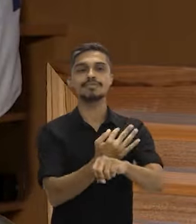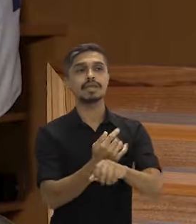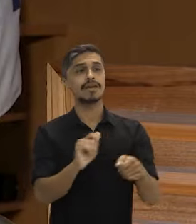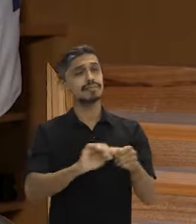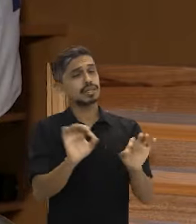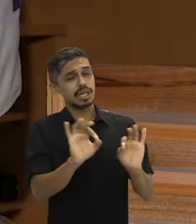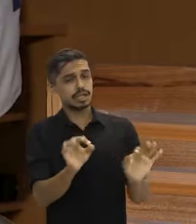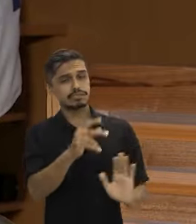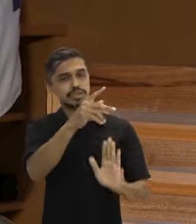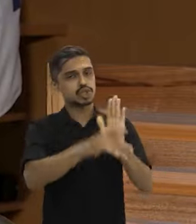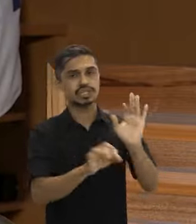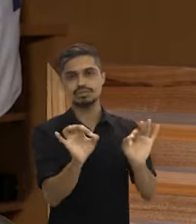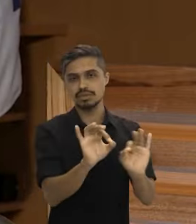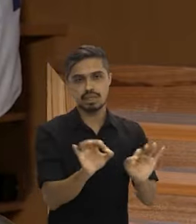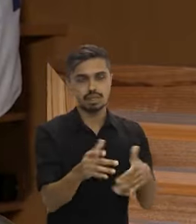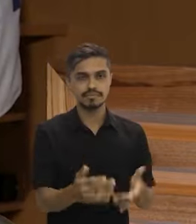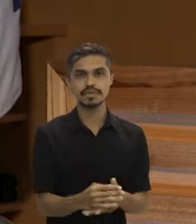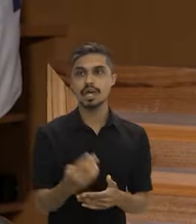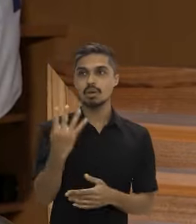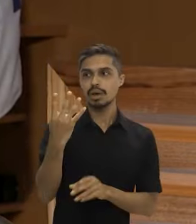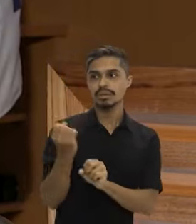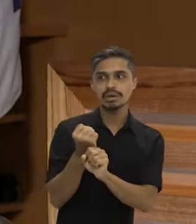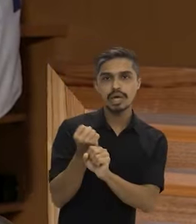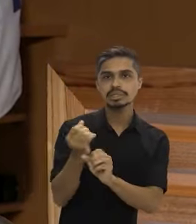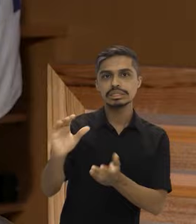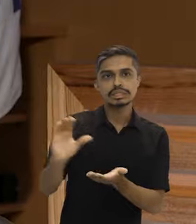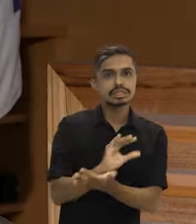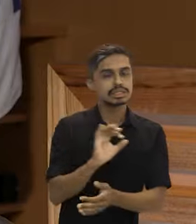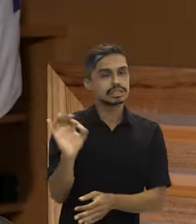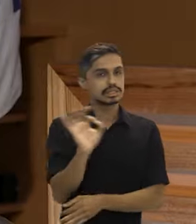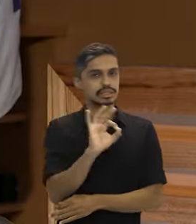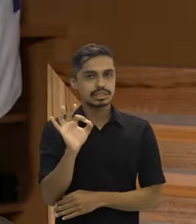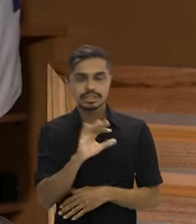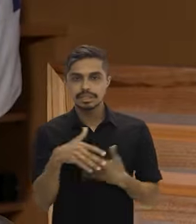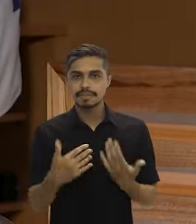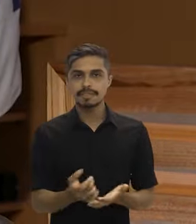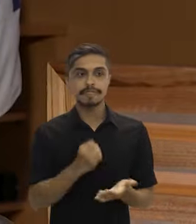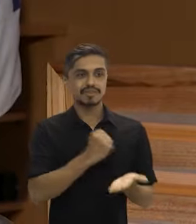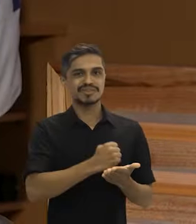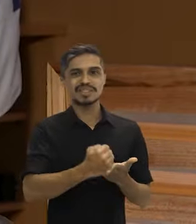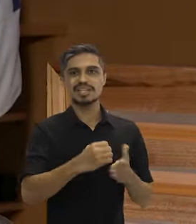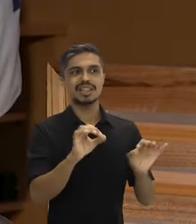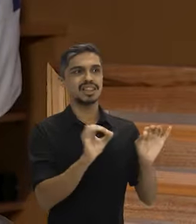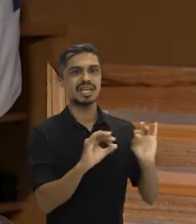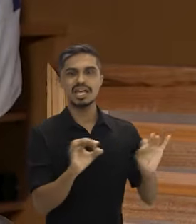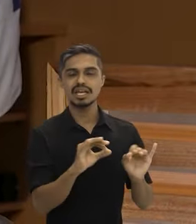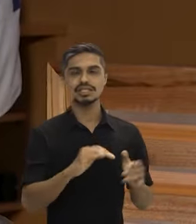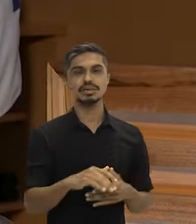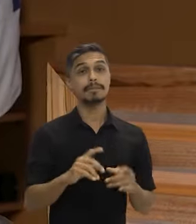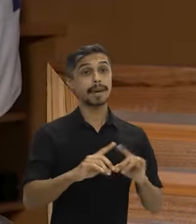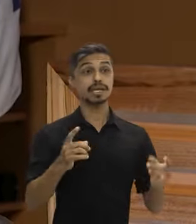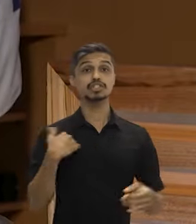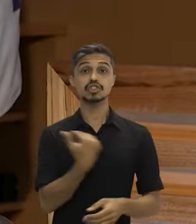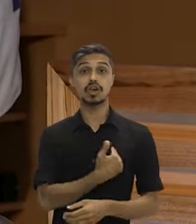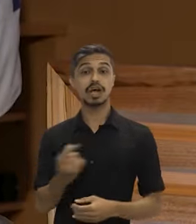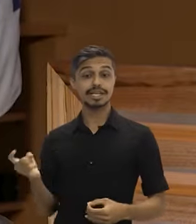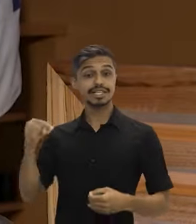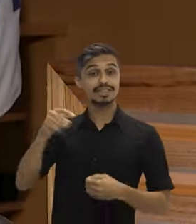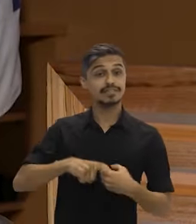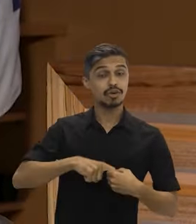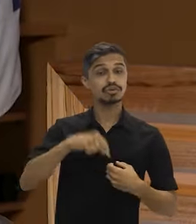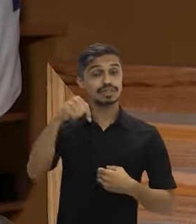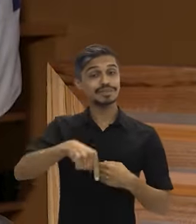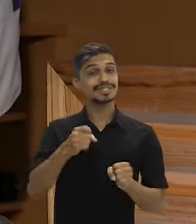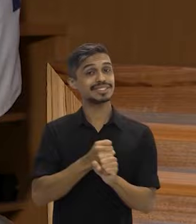nenhuma operação. passou quatro anos parado, quatro anos sem receber um centavo e quatro anos sem contratar nada. E retomamos esse ano